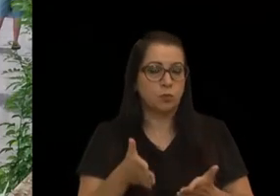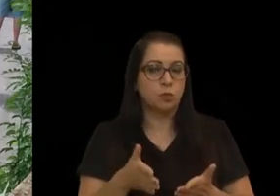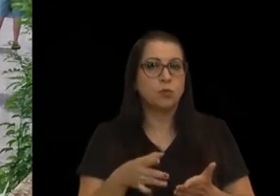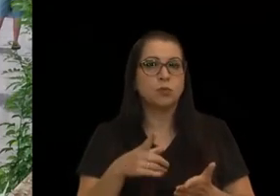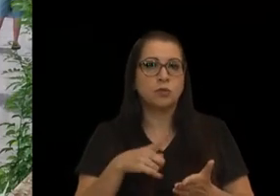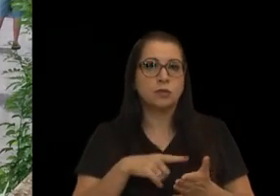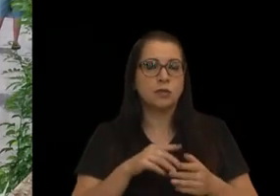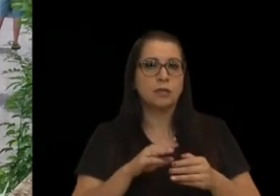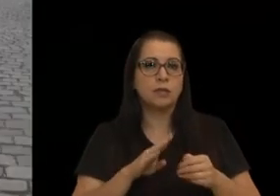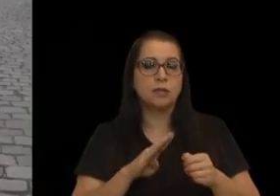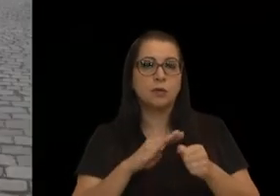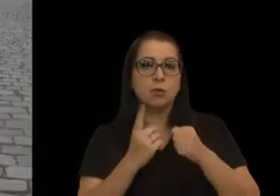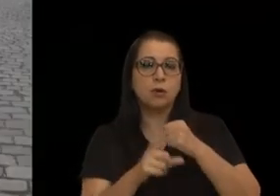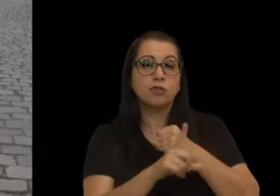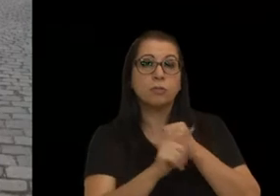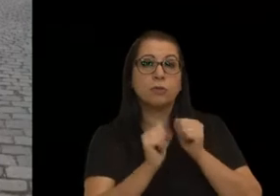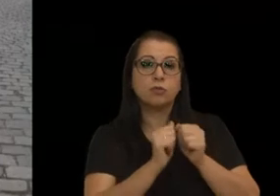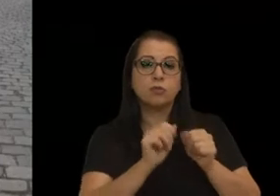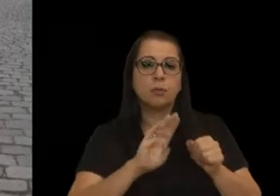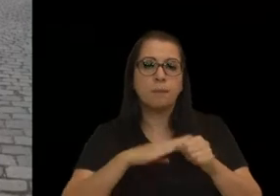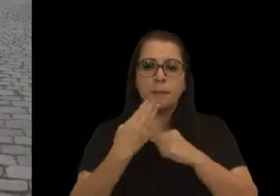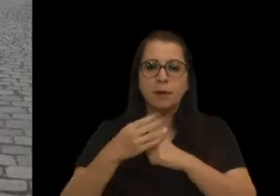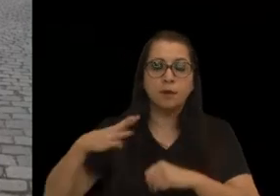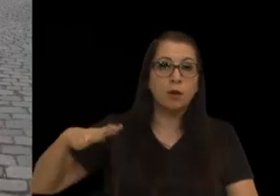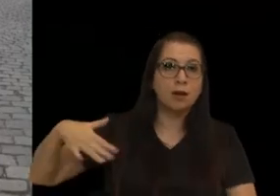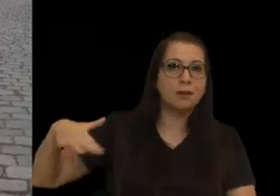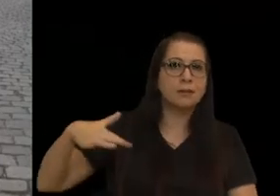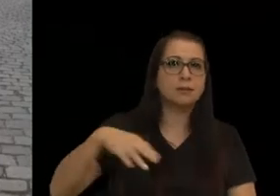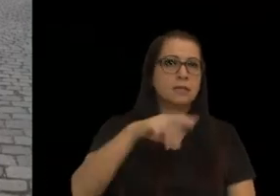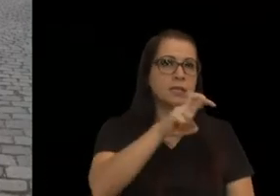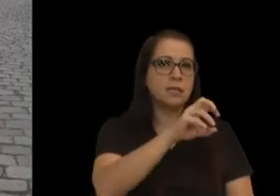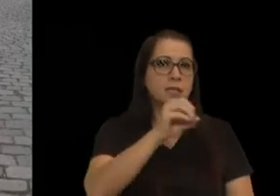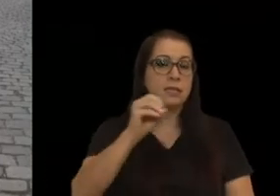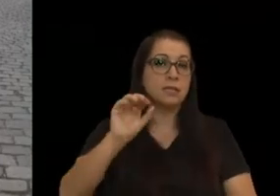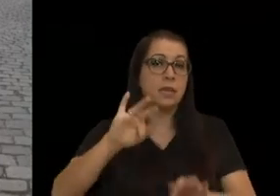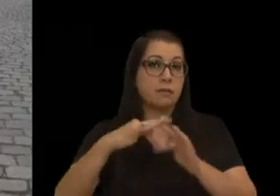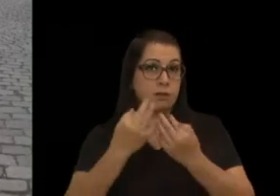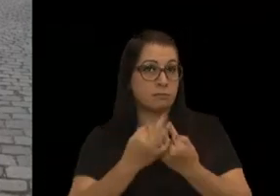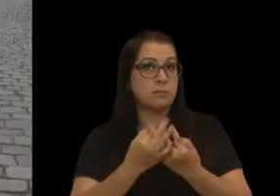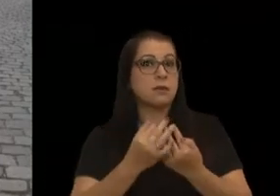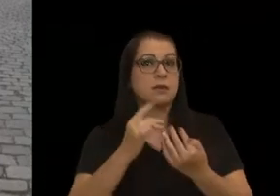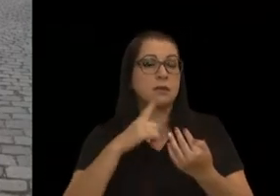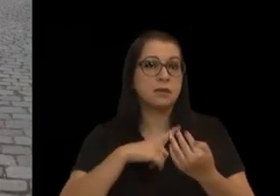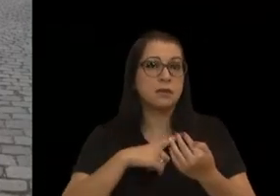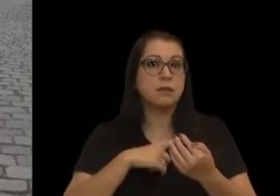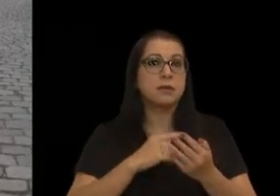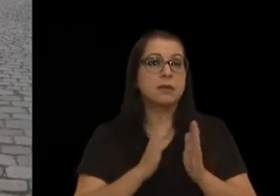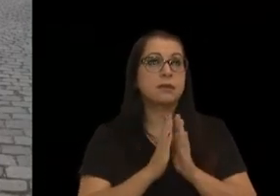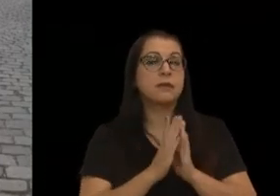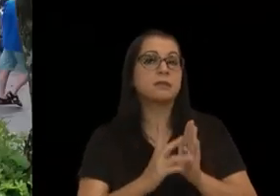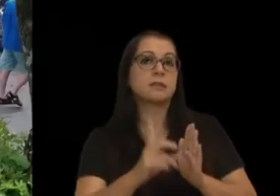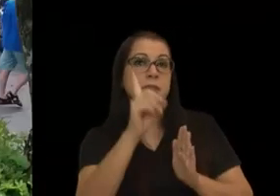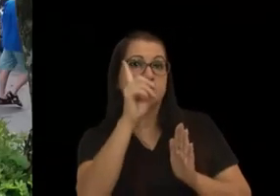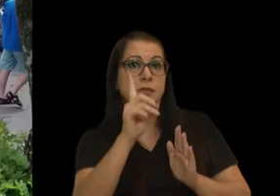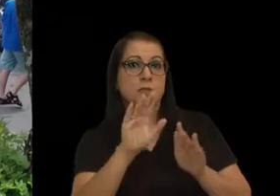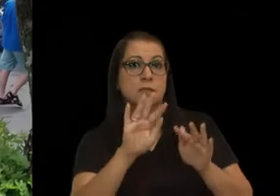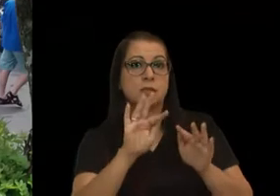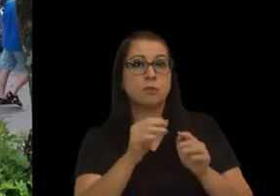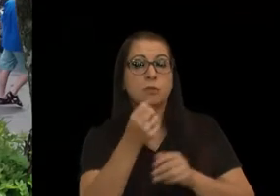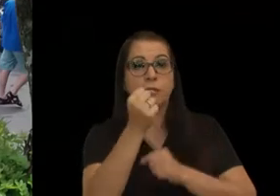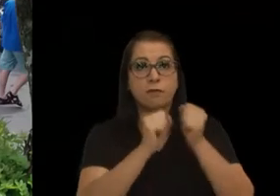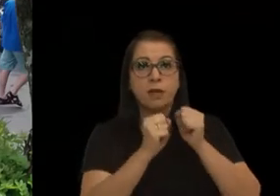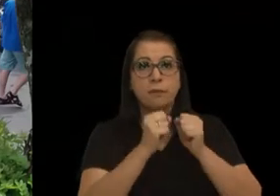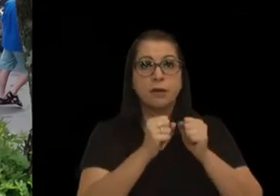tem o loteamento alto de galópolis com em torno de 500 famílias lá em cima, temos, graças a Deus, uma fábrica de suco